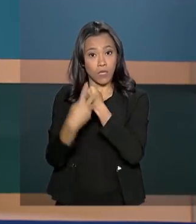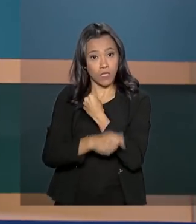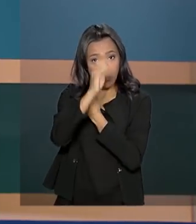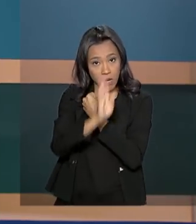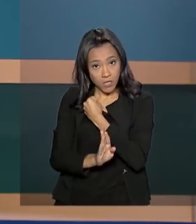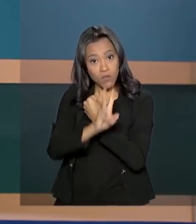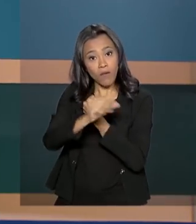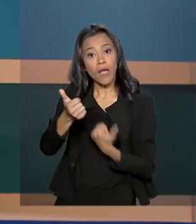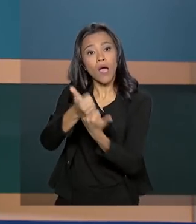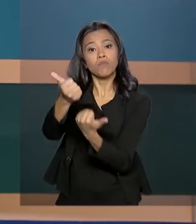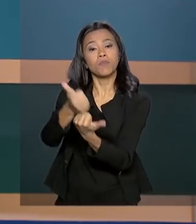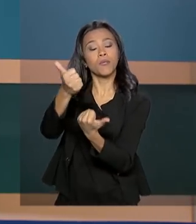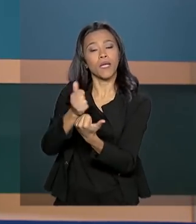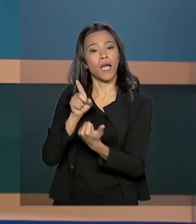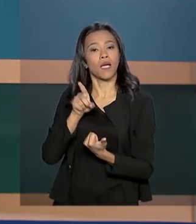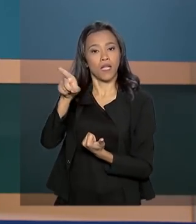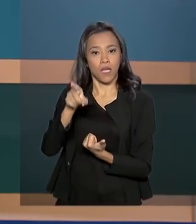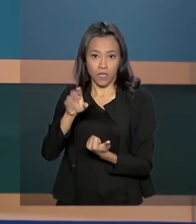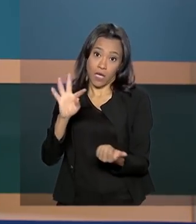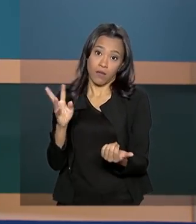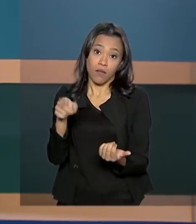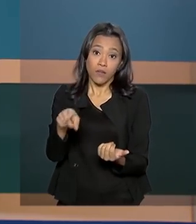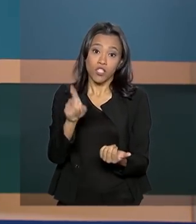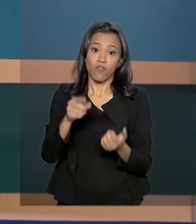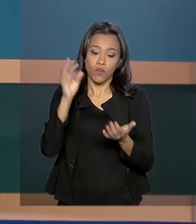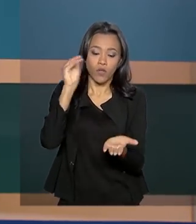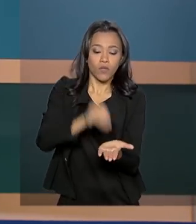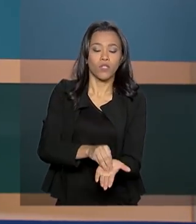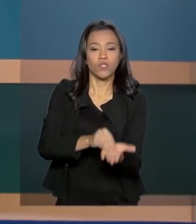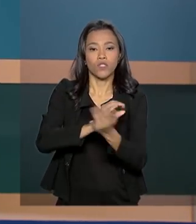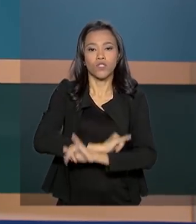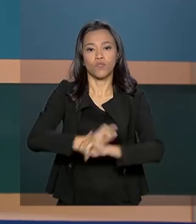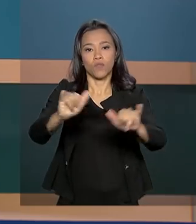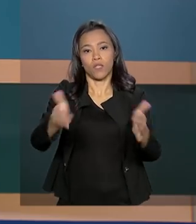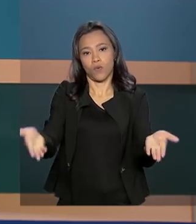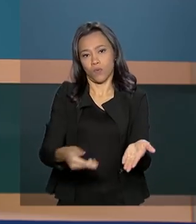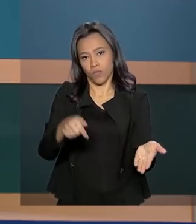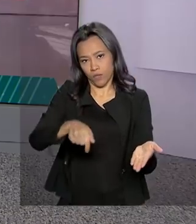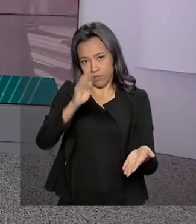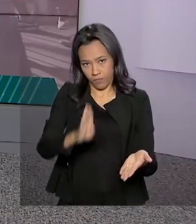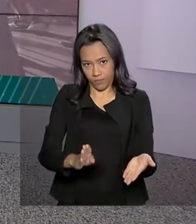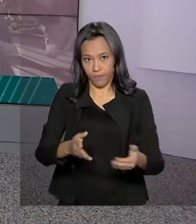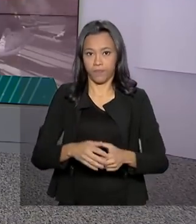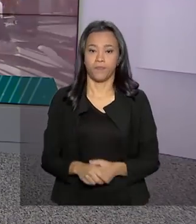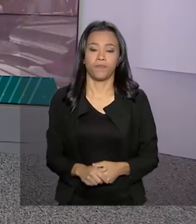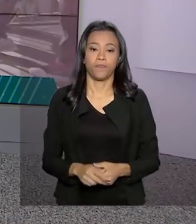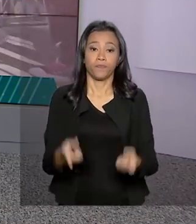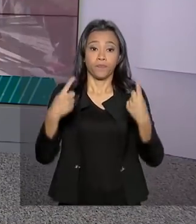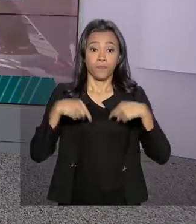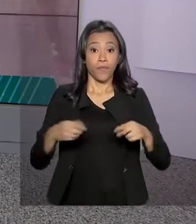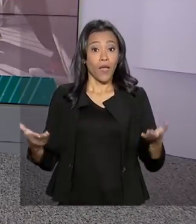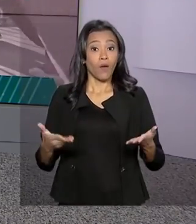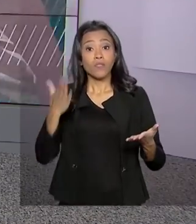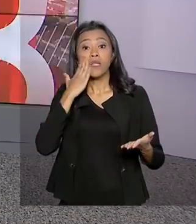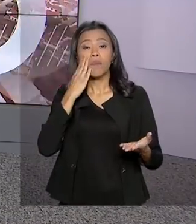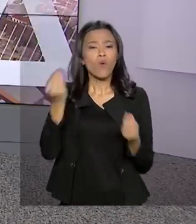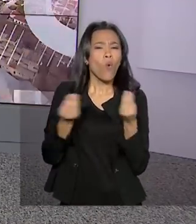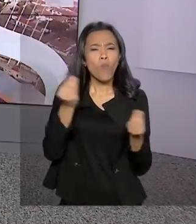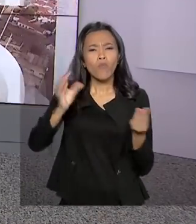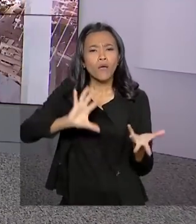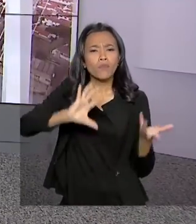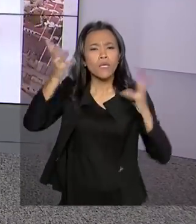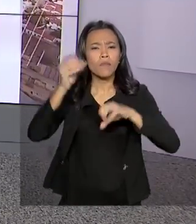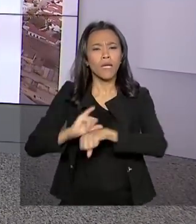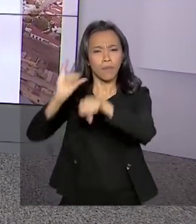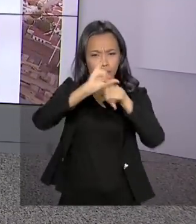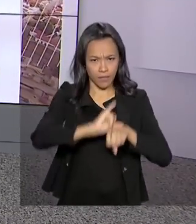humanitária às vítimas desse novo ciclone foi publicada hoje no Diário Oficial. E agora, hora de saber como fica o tempo